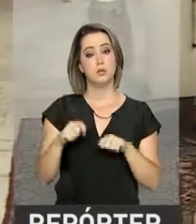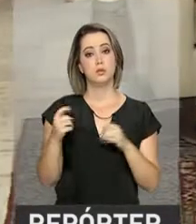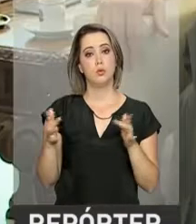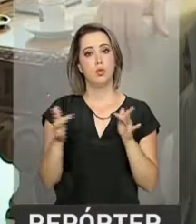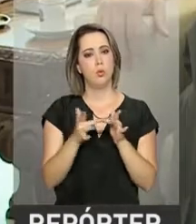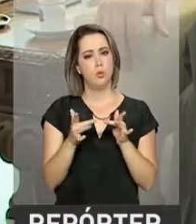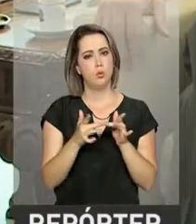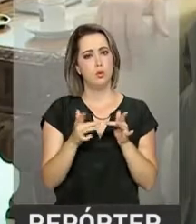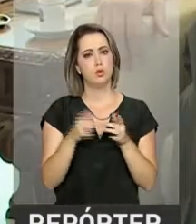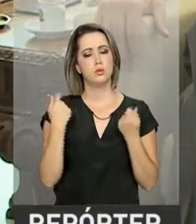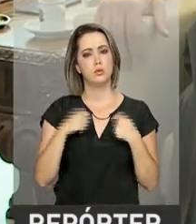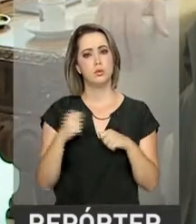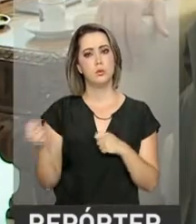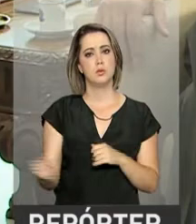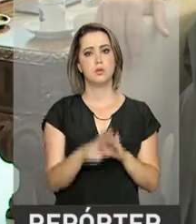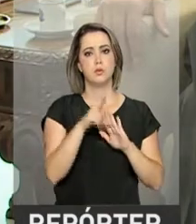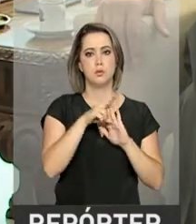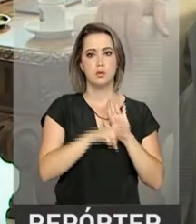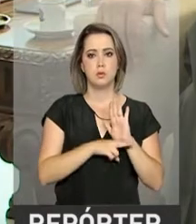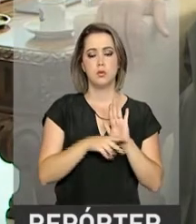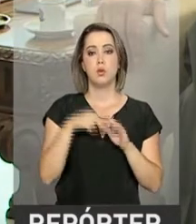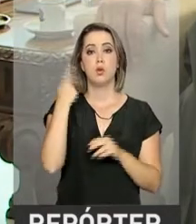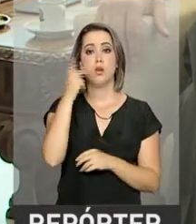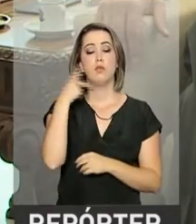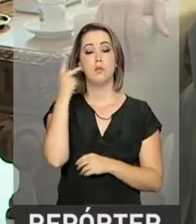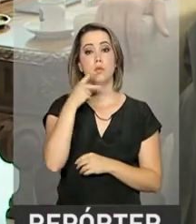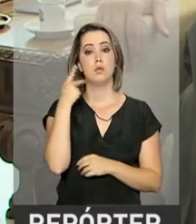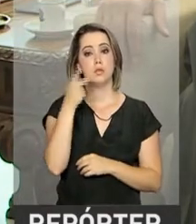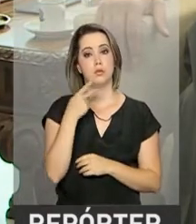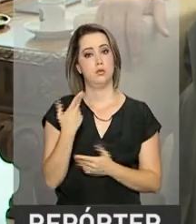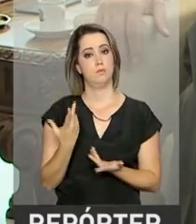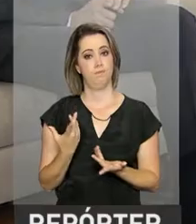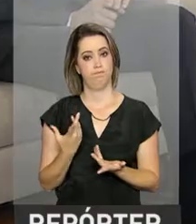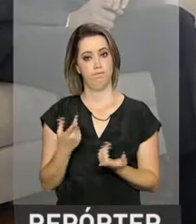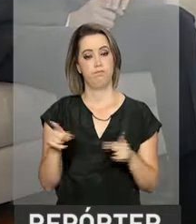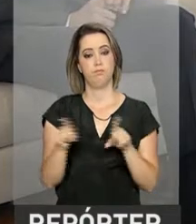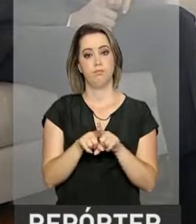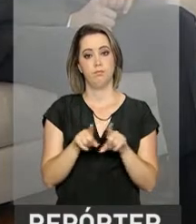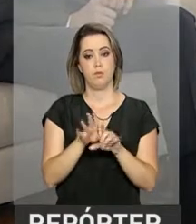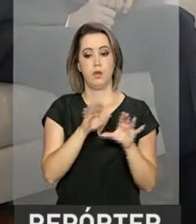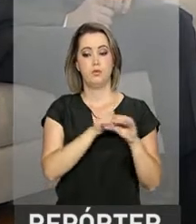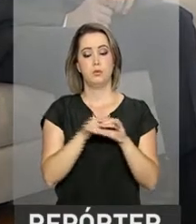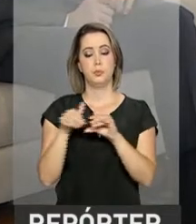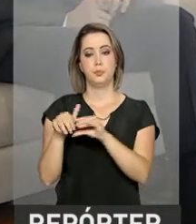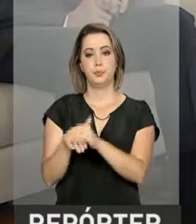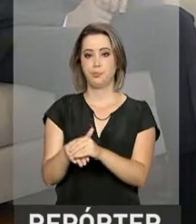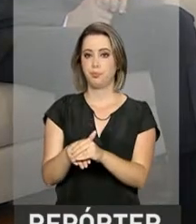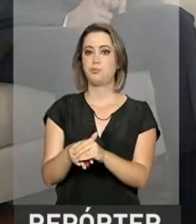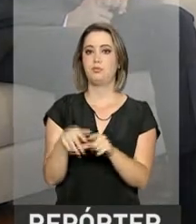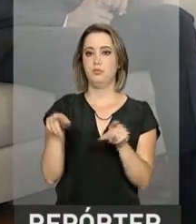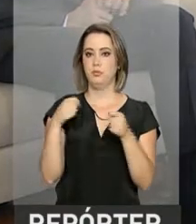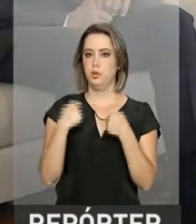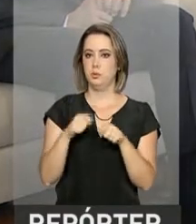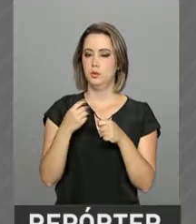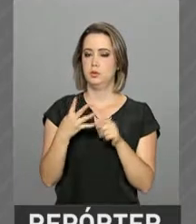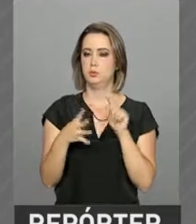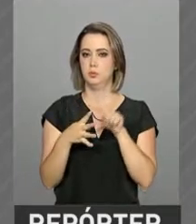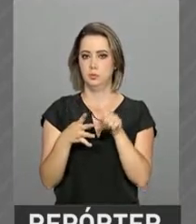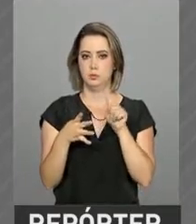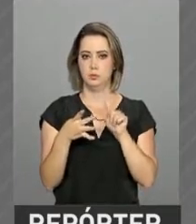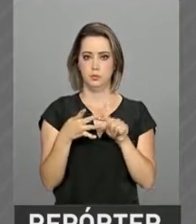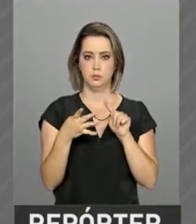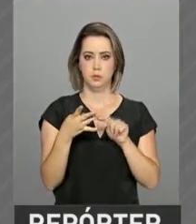e a urgência de reforma do sistema político eleitoral brasileiro. E quatro objetivos foram apontados para